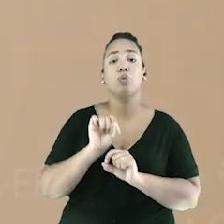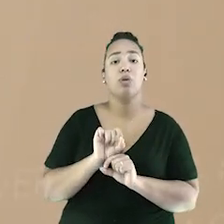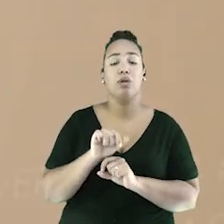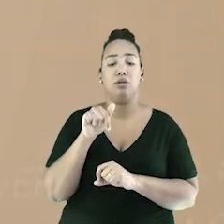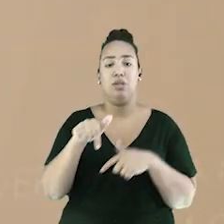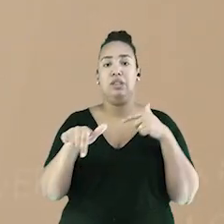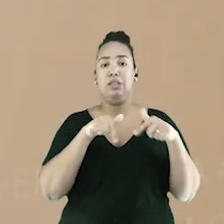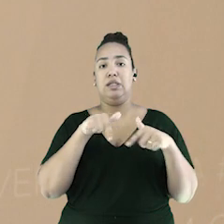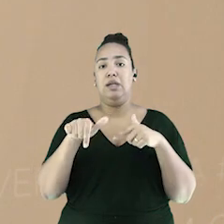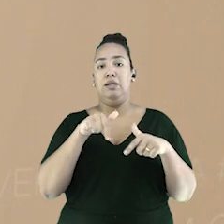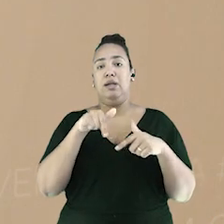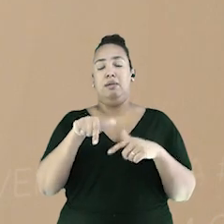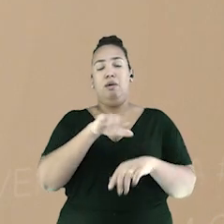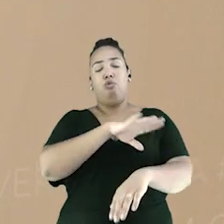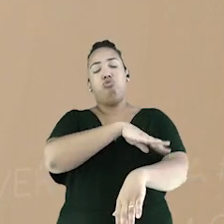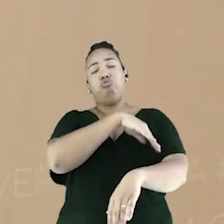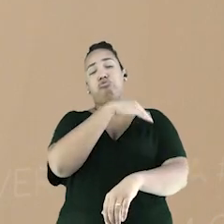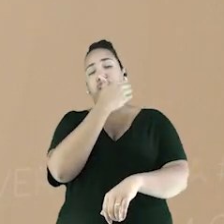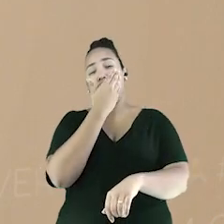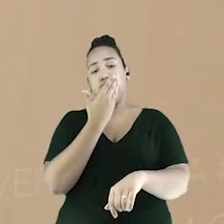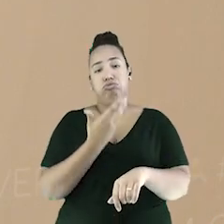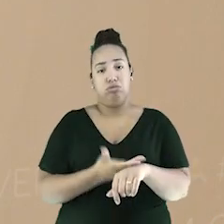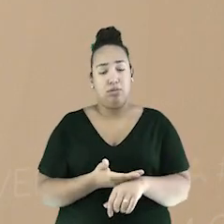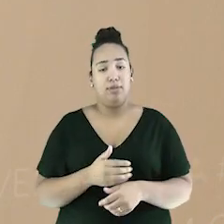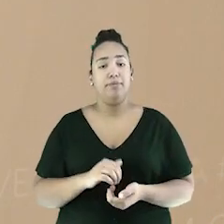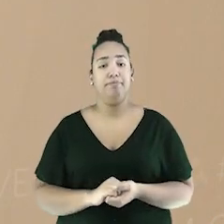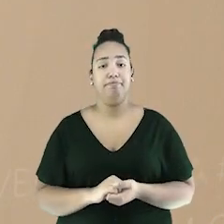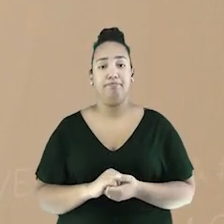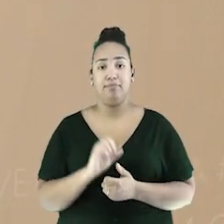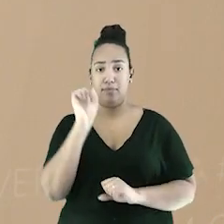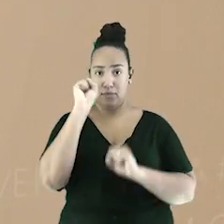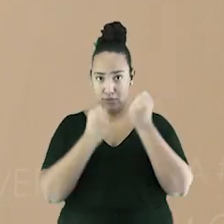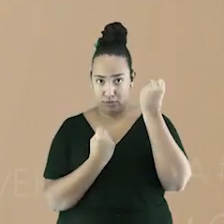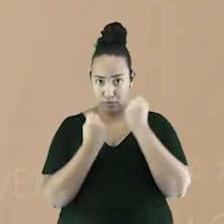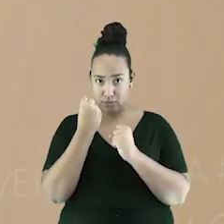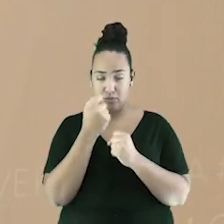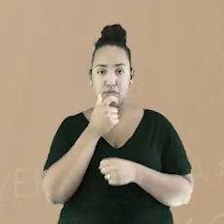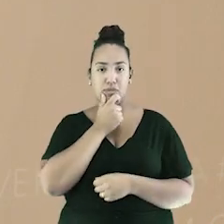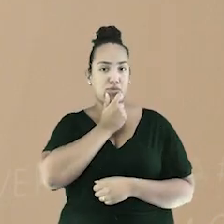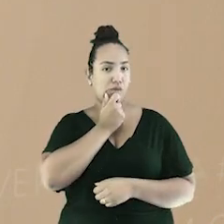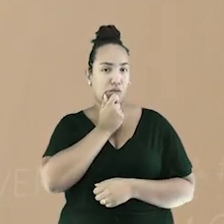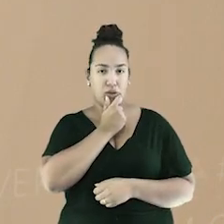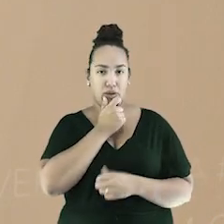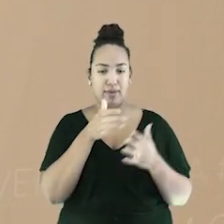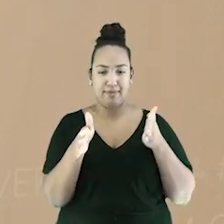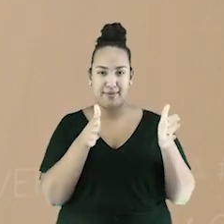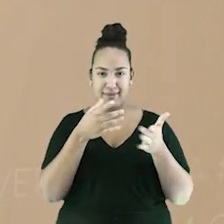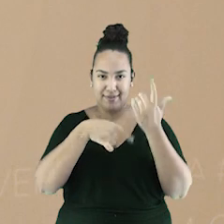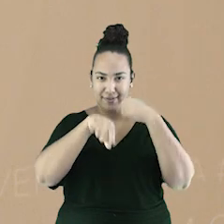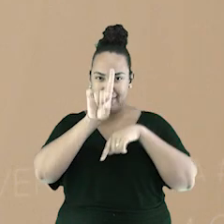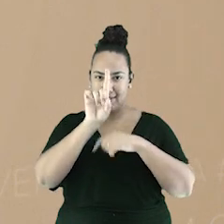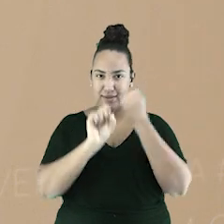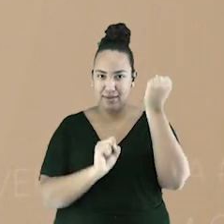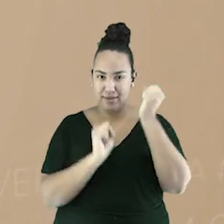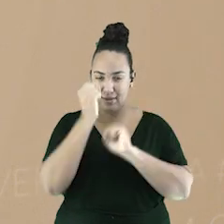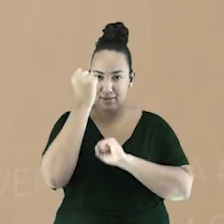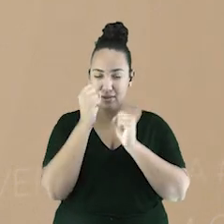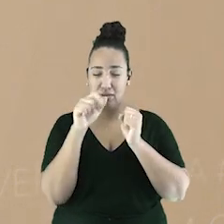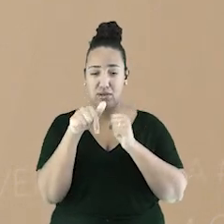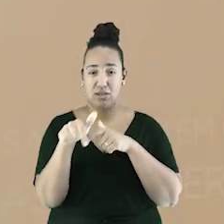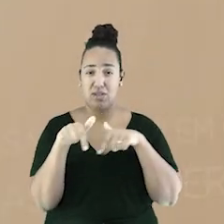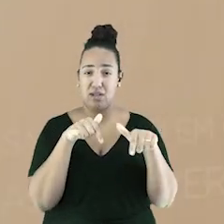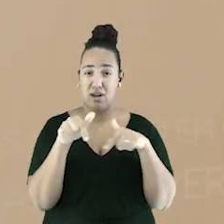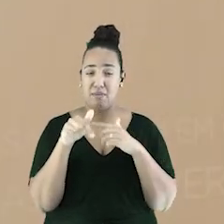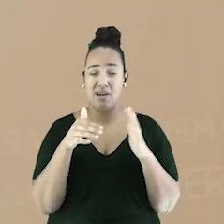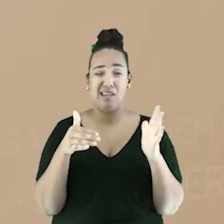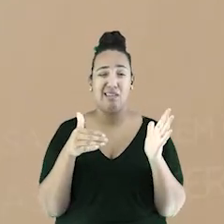Industrial, a jornada de trabalho costumava ser até 16 horas, com apenas 30 minutos de pausa para o